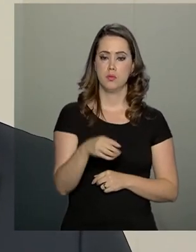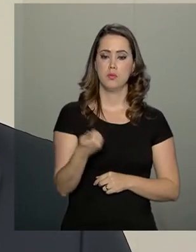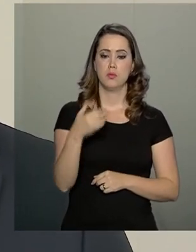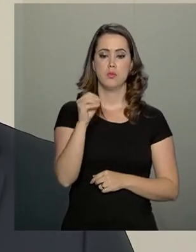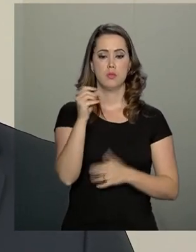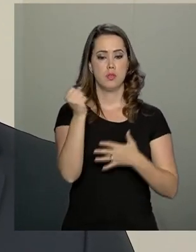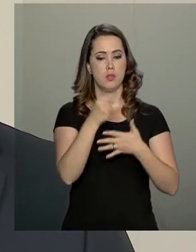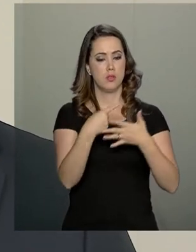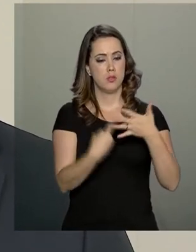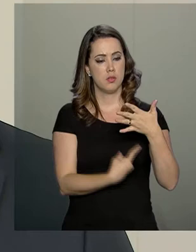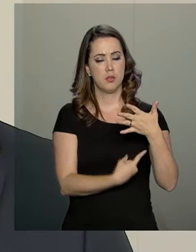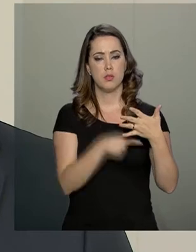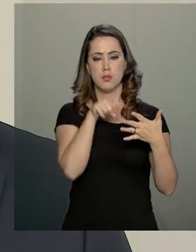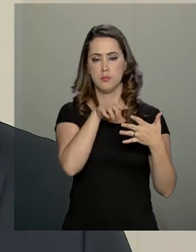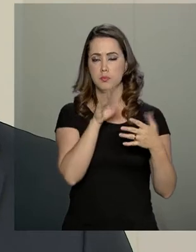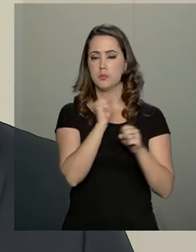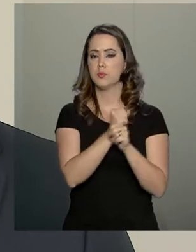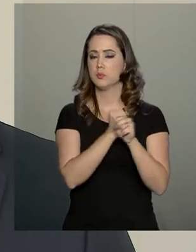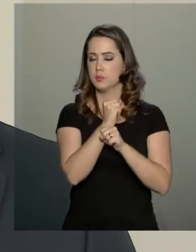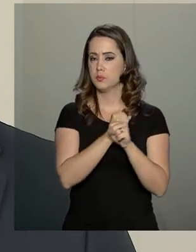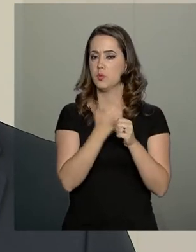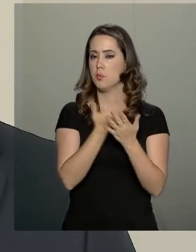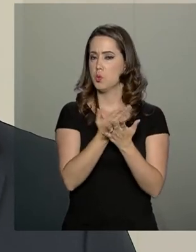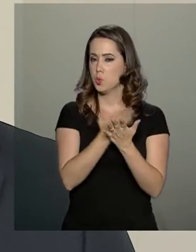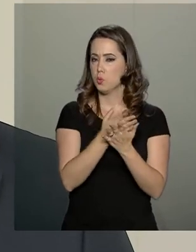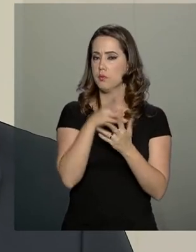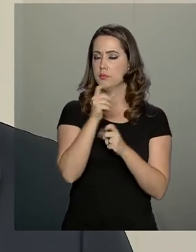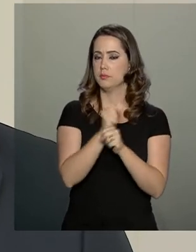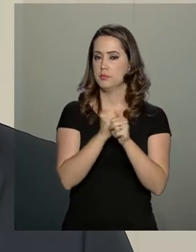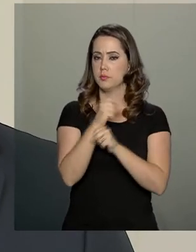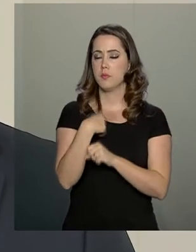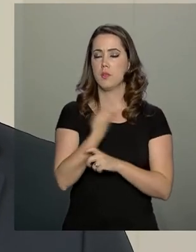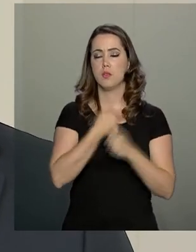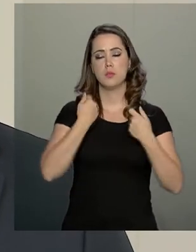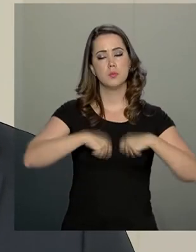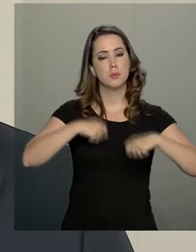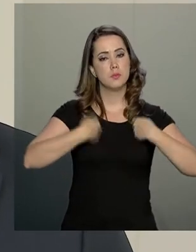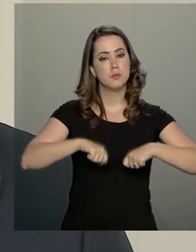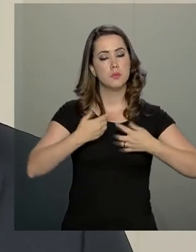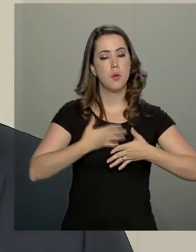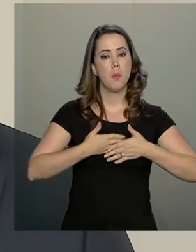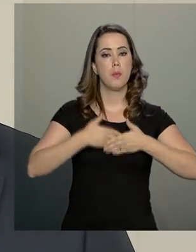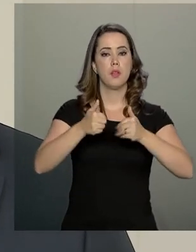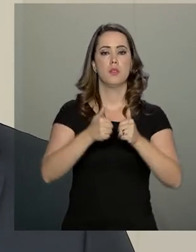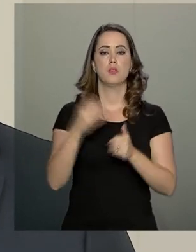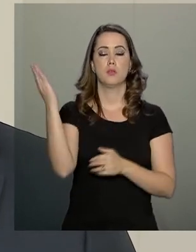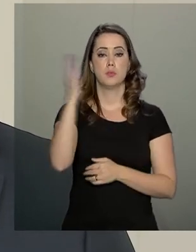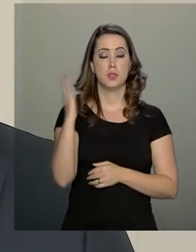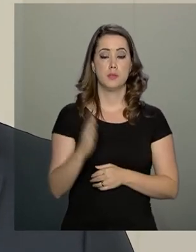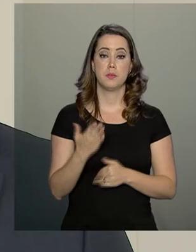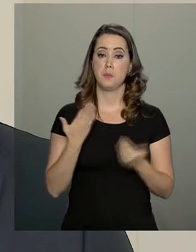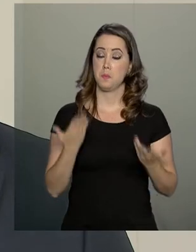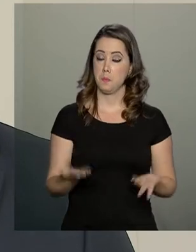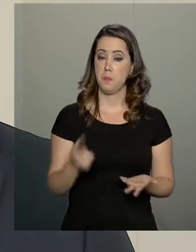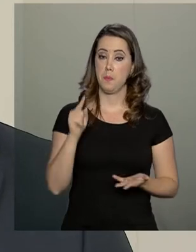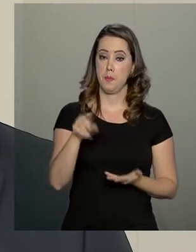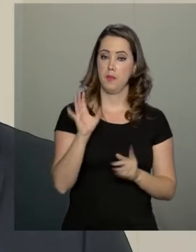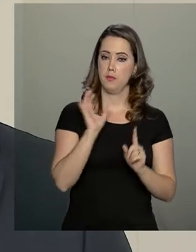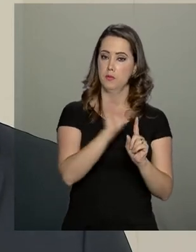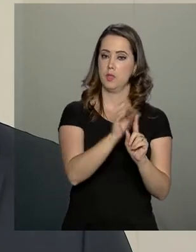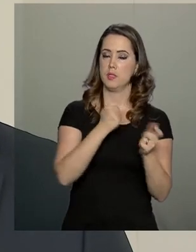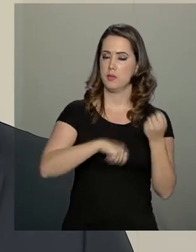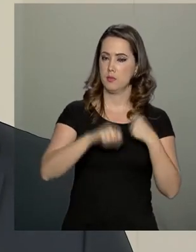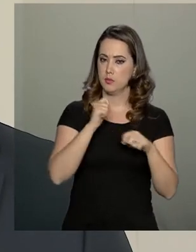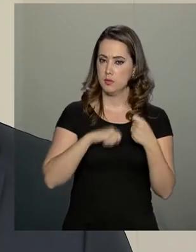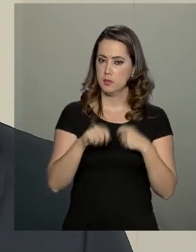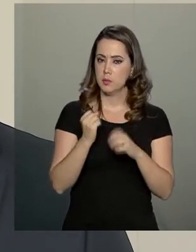temas que é avaliado todos os anos pelos especialistas. Nós precisamos melhorar a posição do Brasil. Isso tem um impacto muito grande na